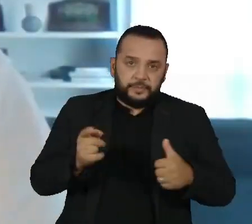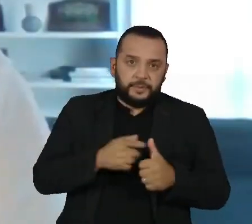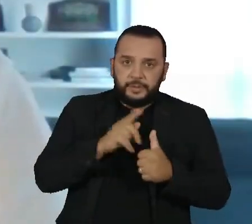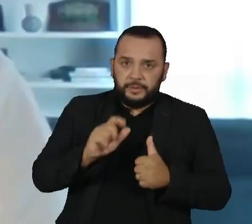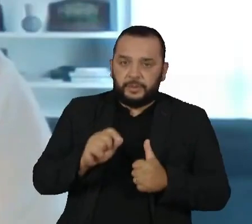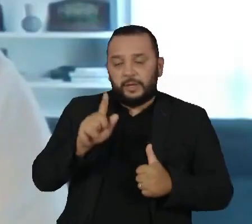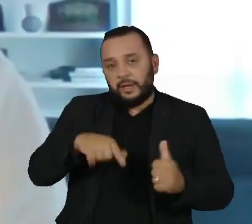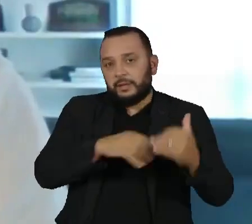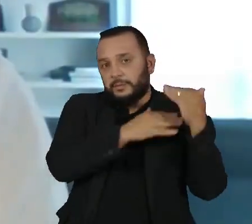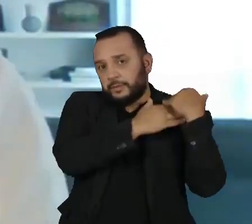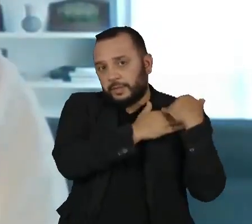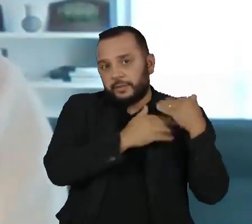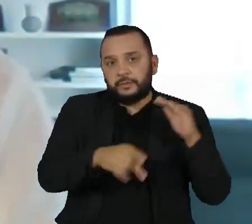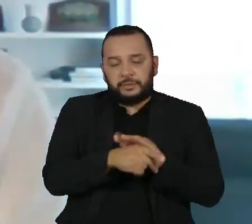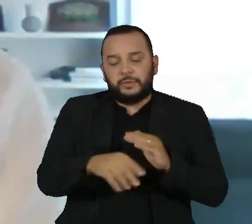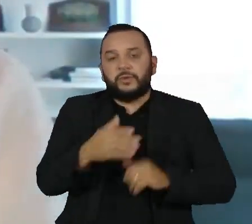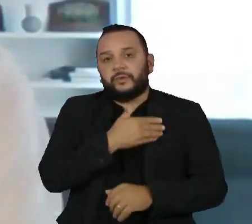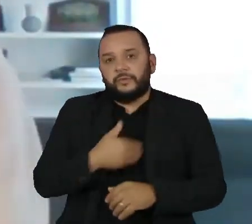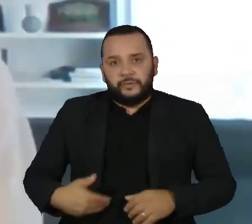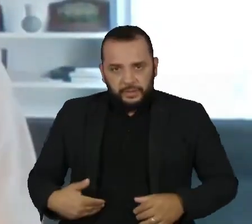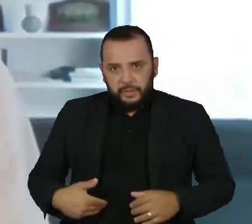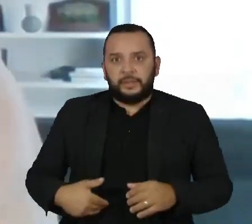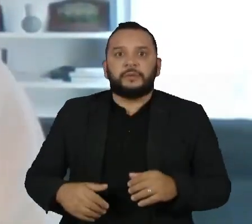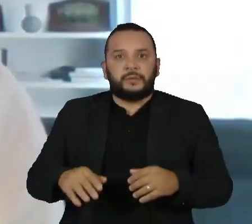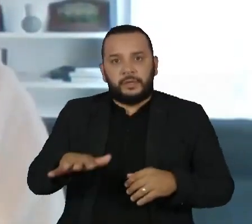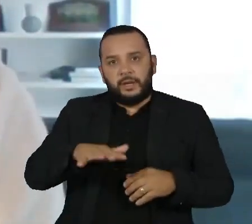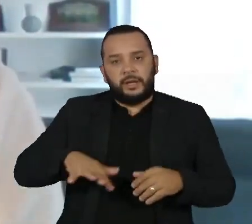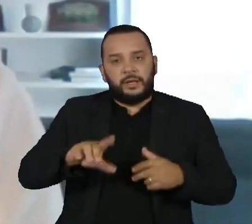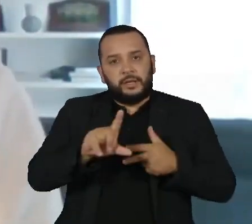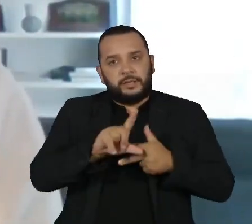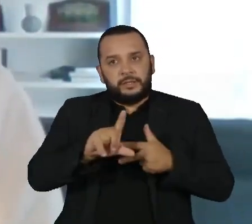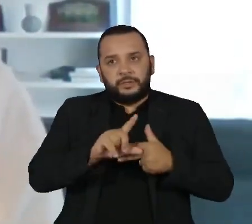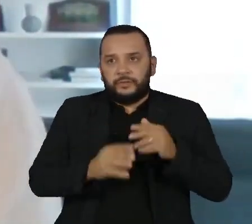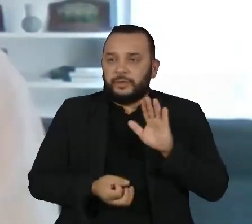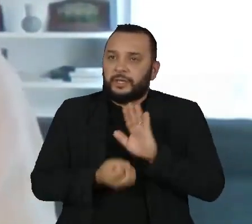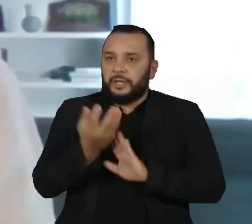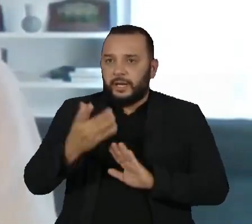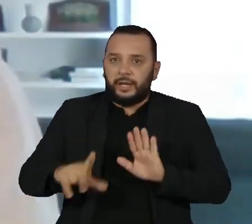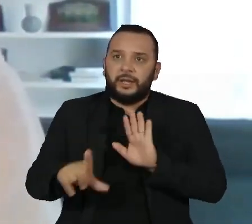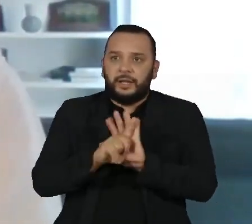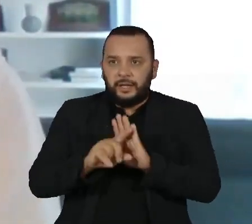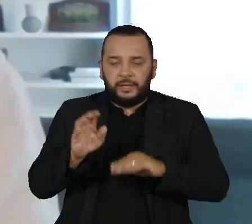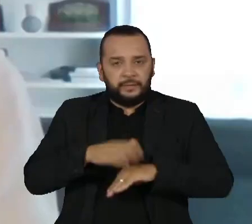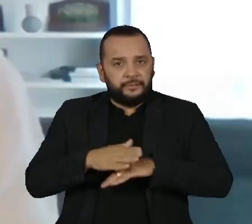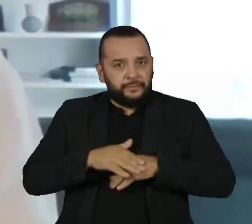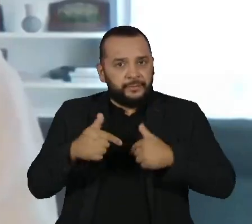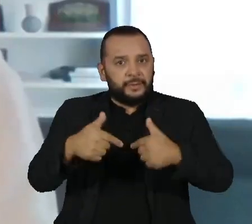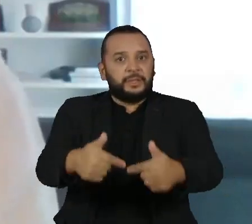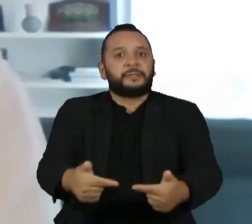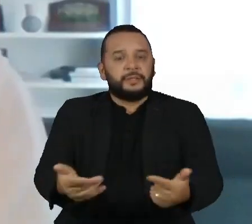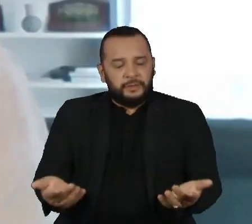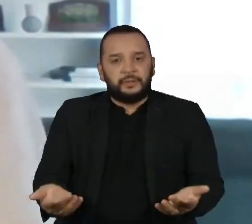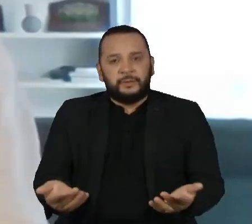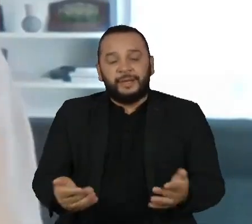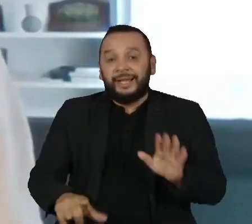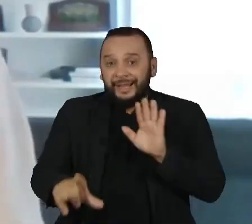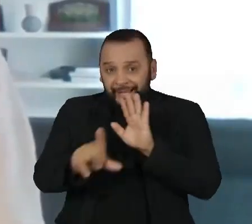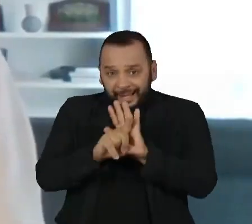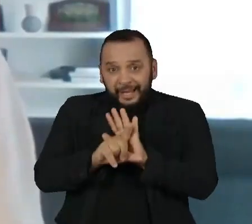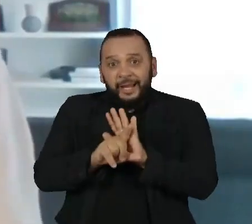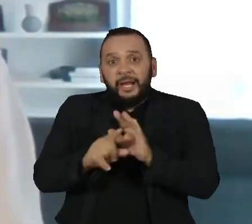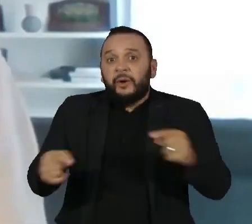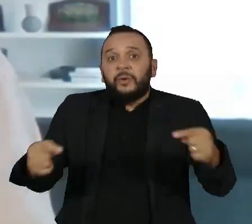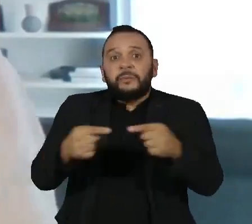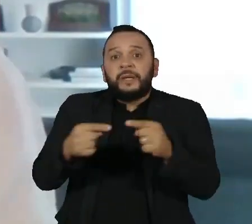é função do Estado não só do ponto de vista do legislativo elaborar legislação e regulamentos que atendam aos